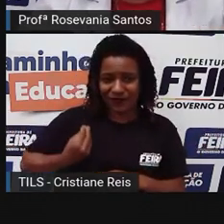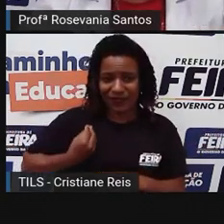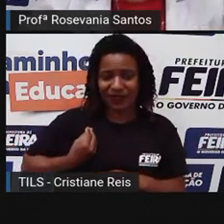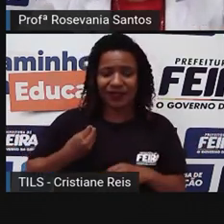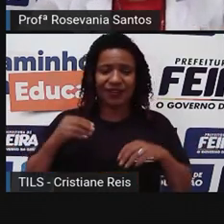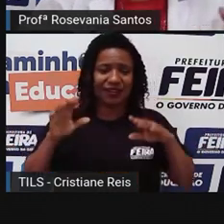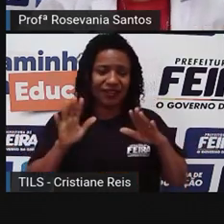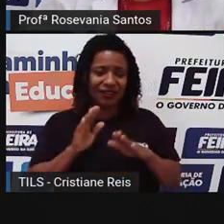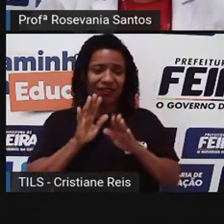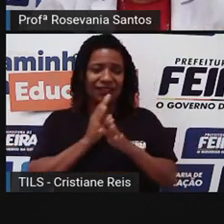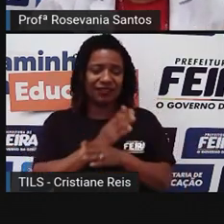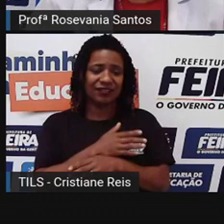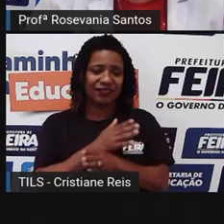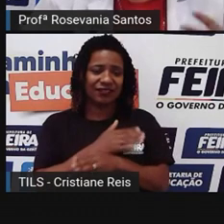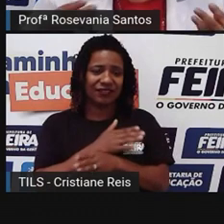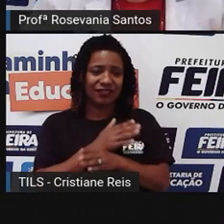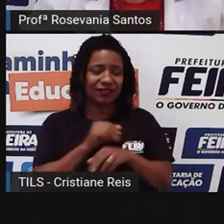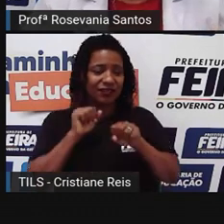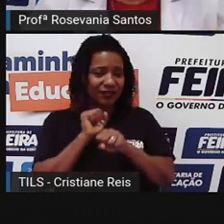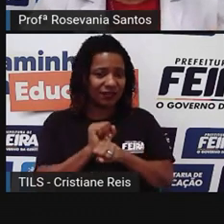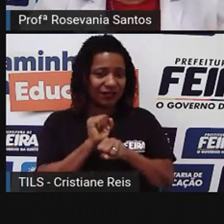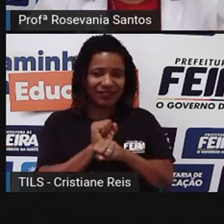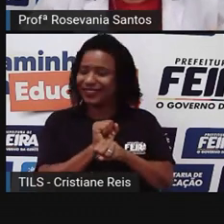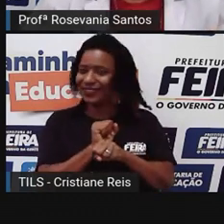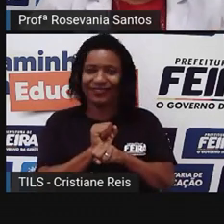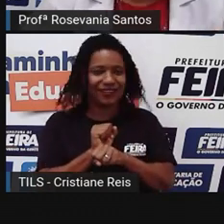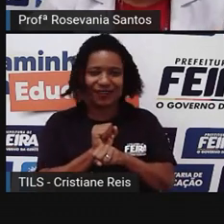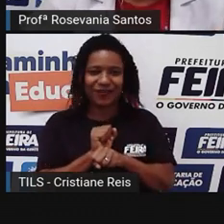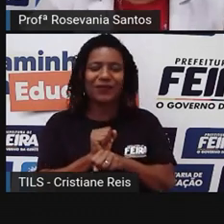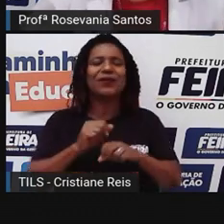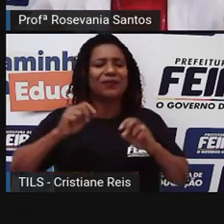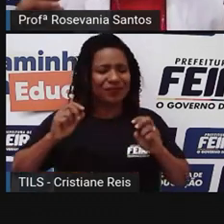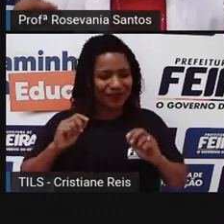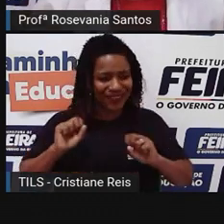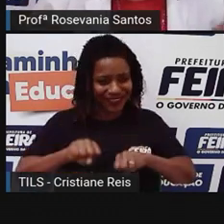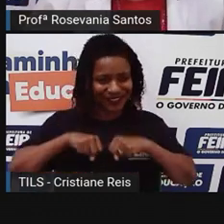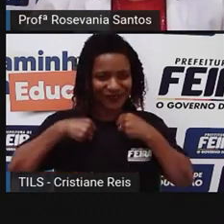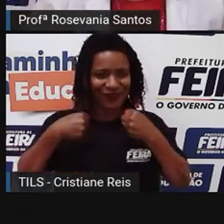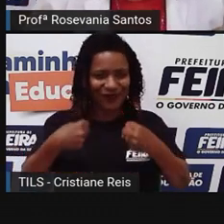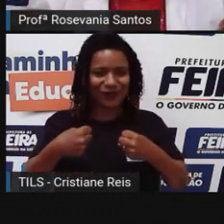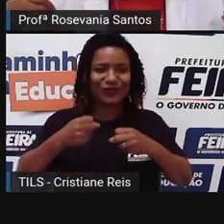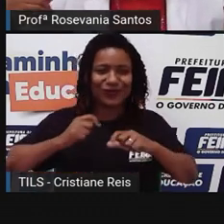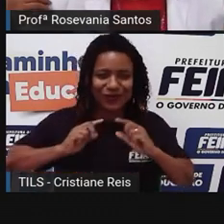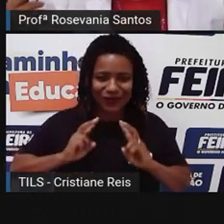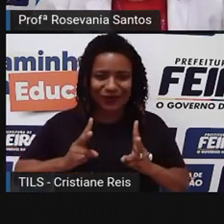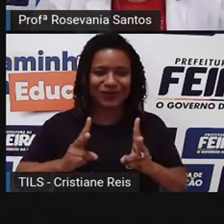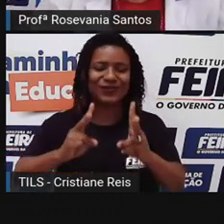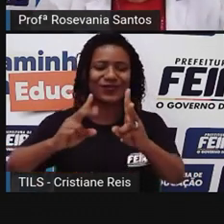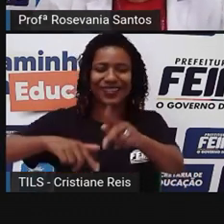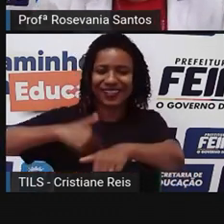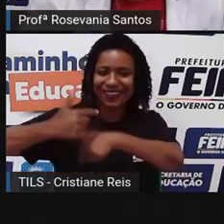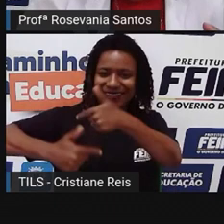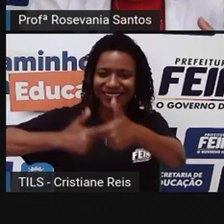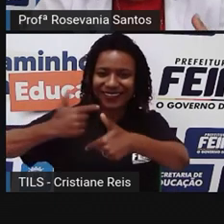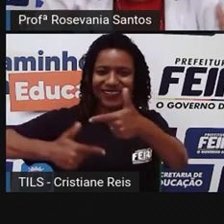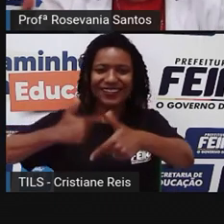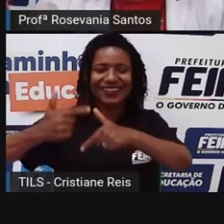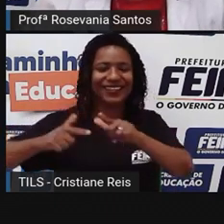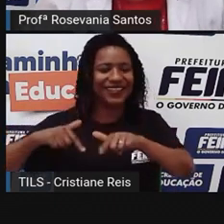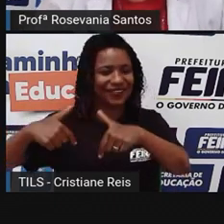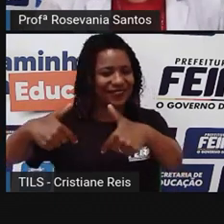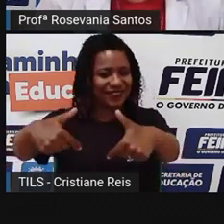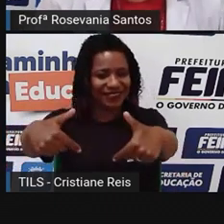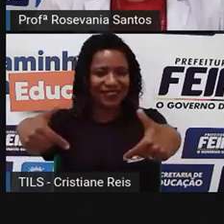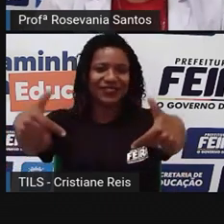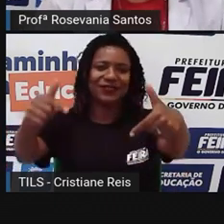passar. É aprender como dançar na chuva. Então, gente, para esse novo, né? Vamos dizer assim,